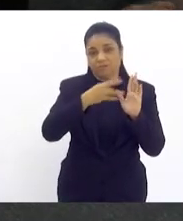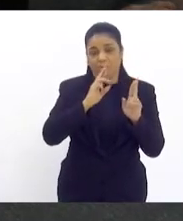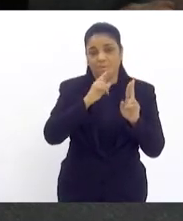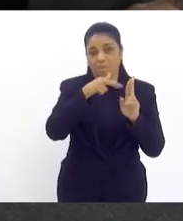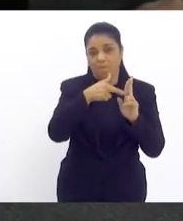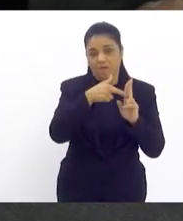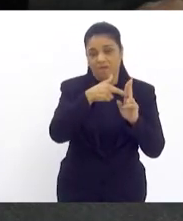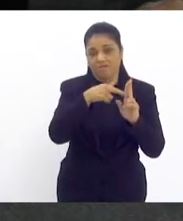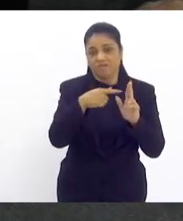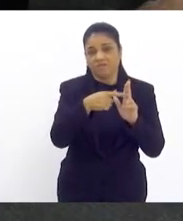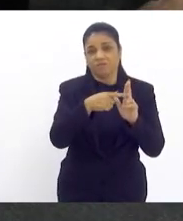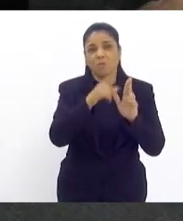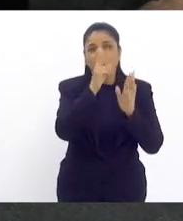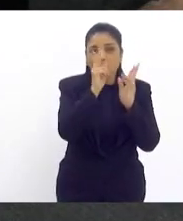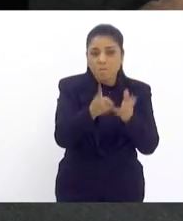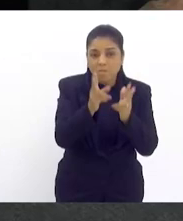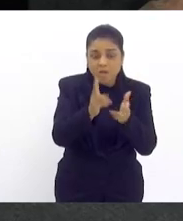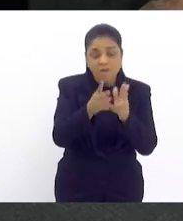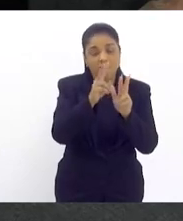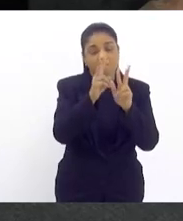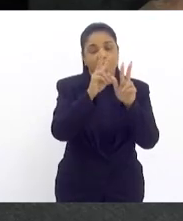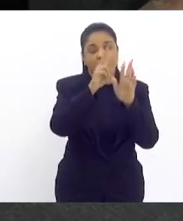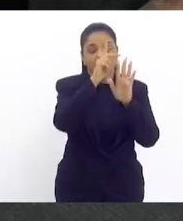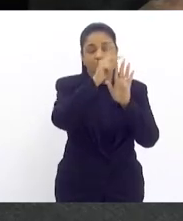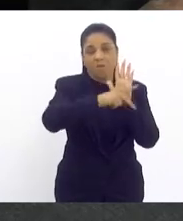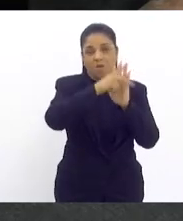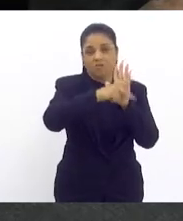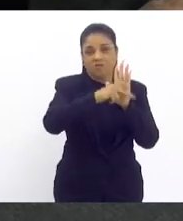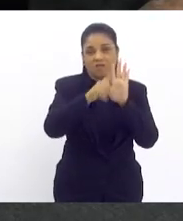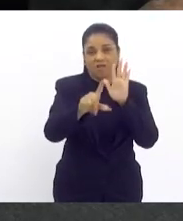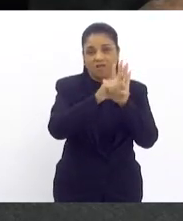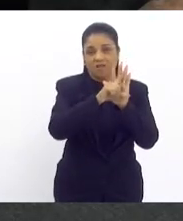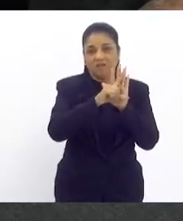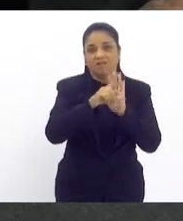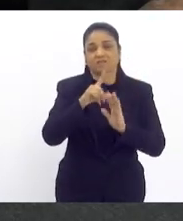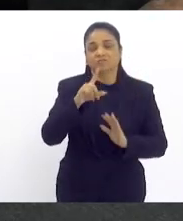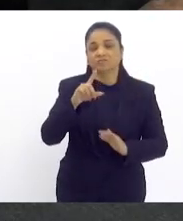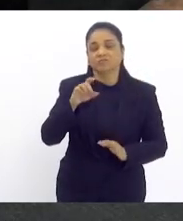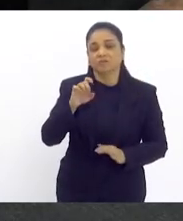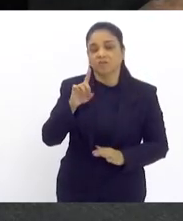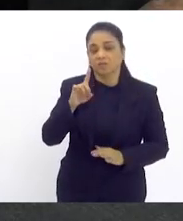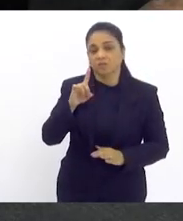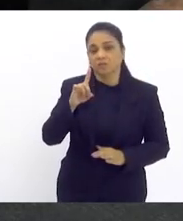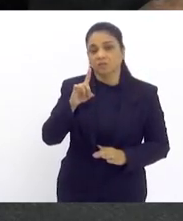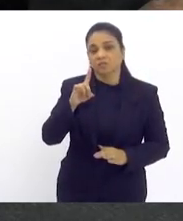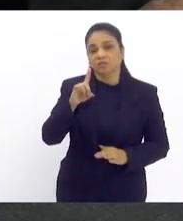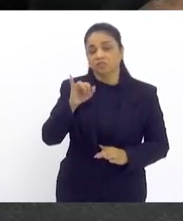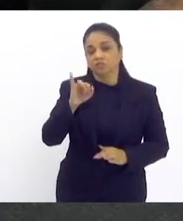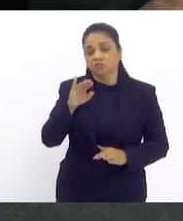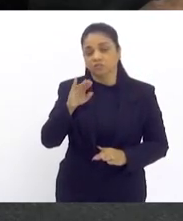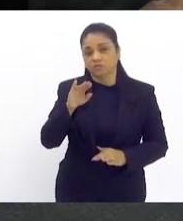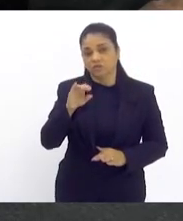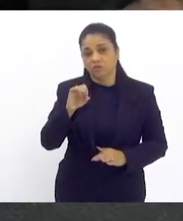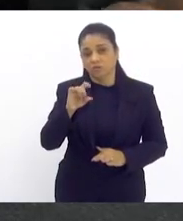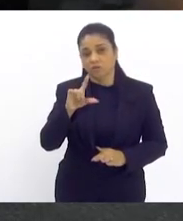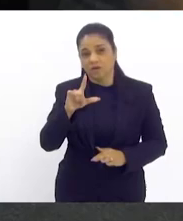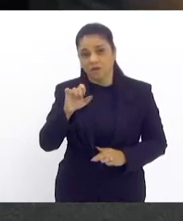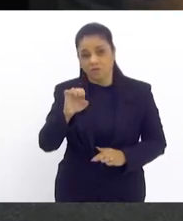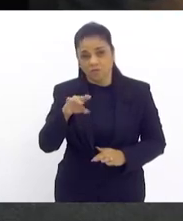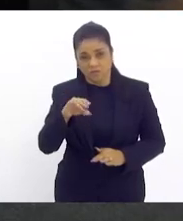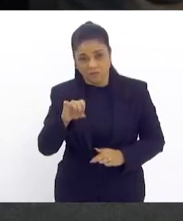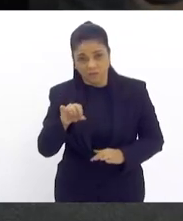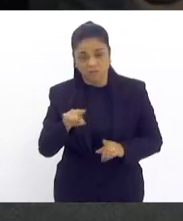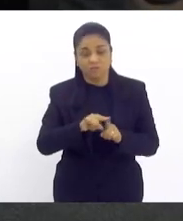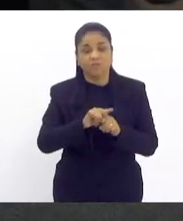de lei do deputado Renato Cozorino. Então, eu queria pedir à vossa excelência a possibilidade do projeto ir à